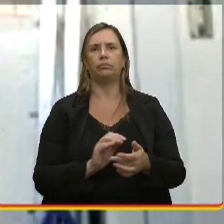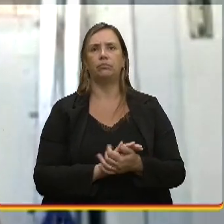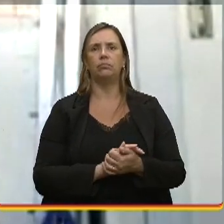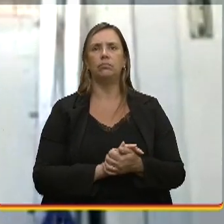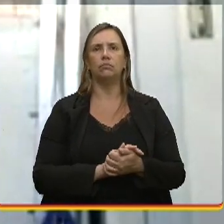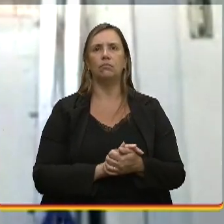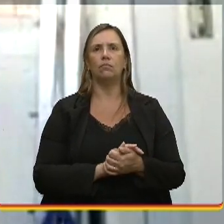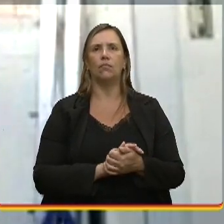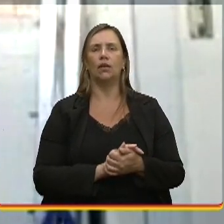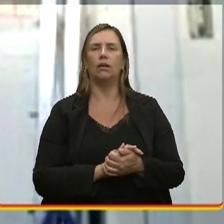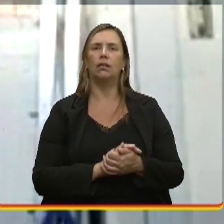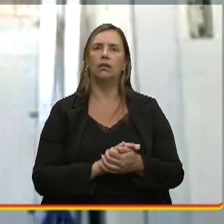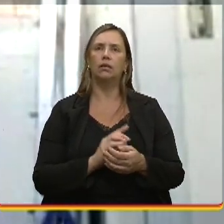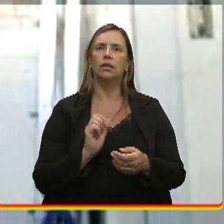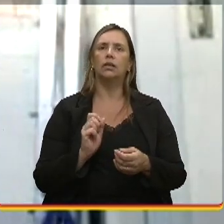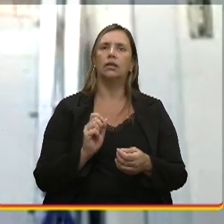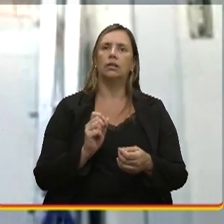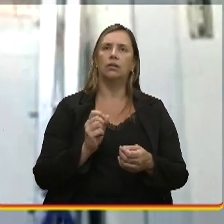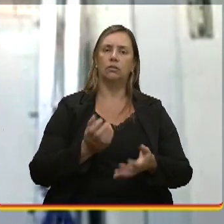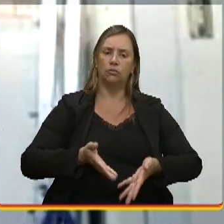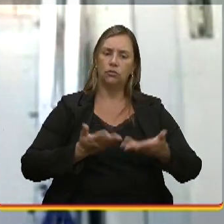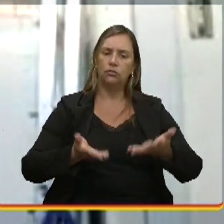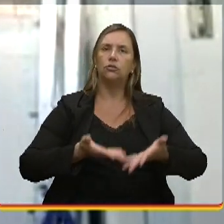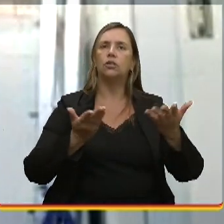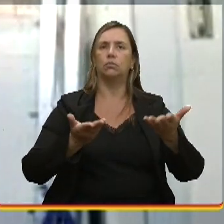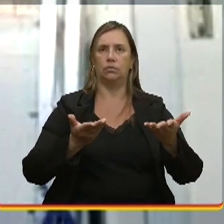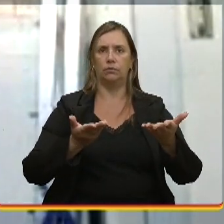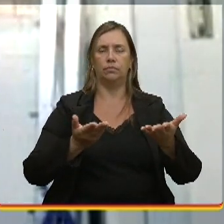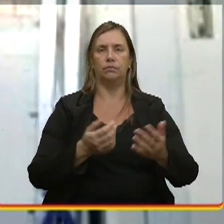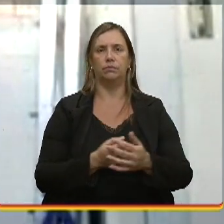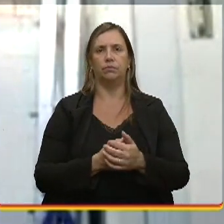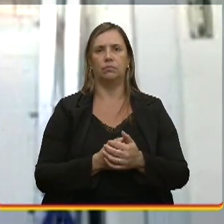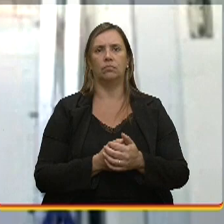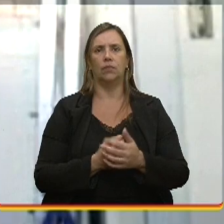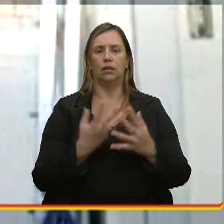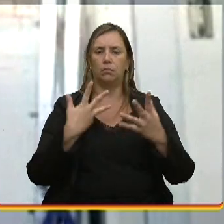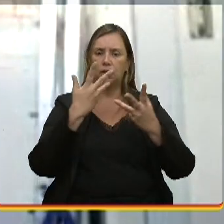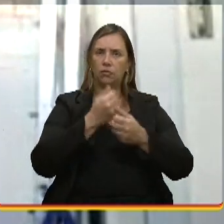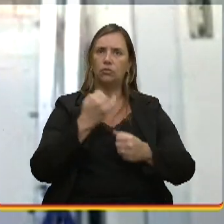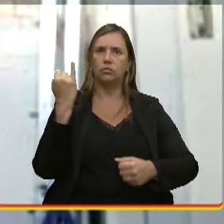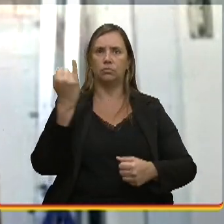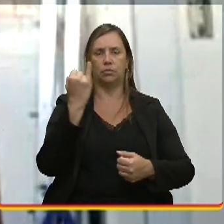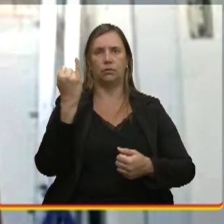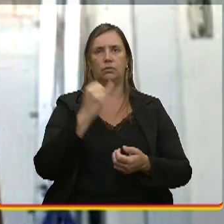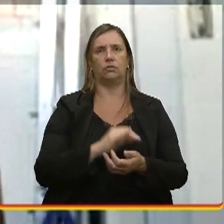passem, né, repassem esse estímulo, é incrível e é fundamental.